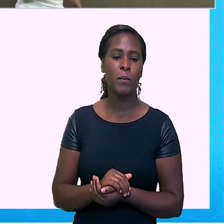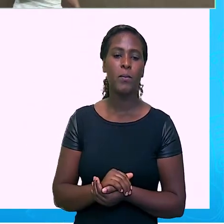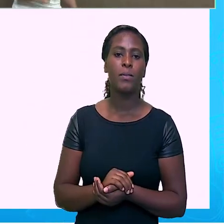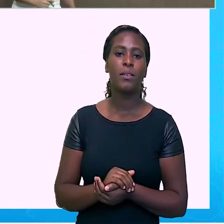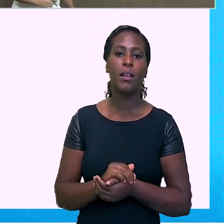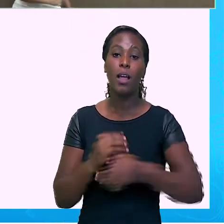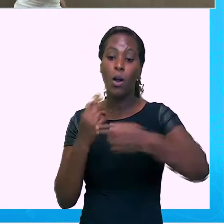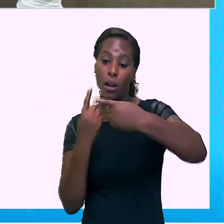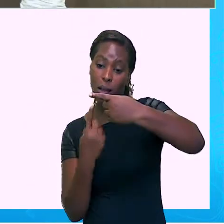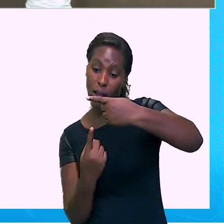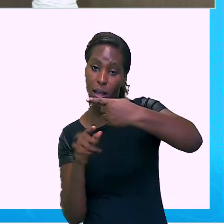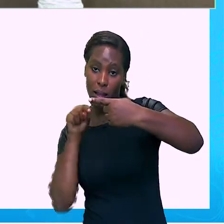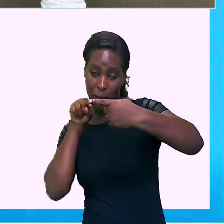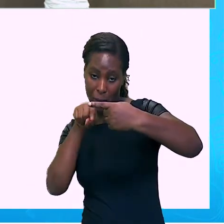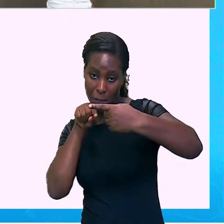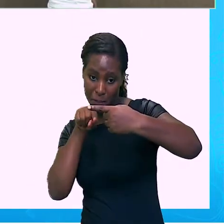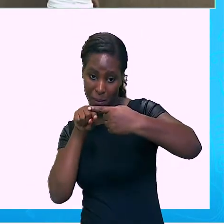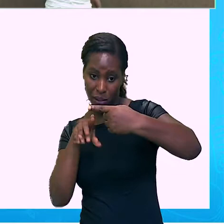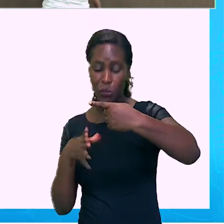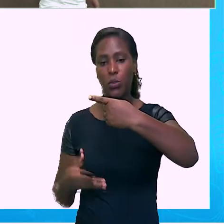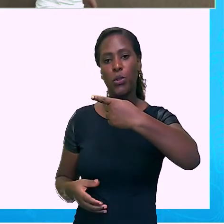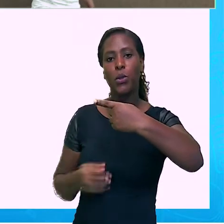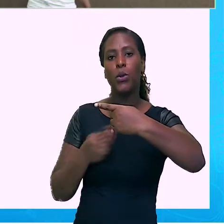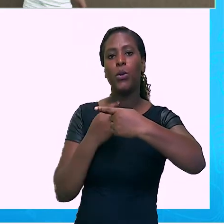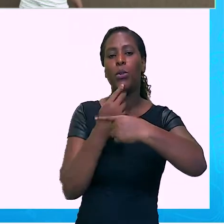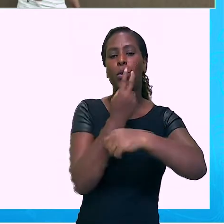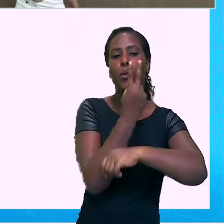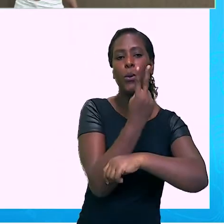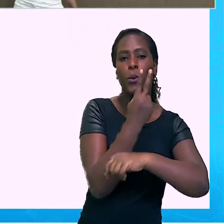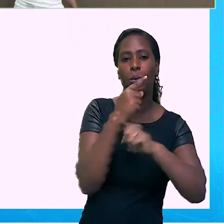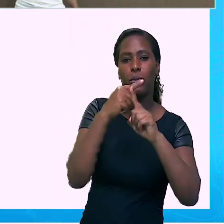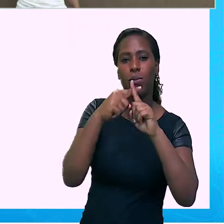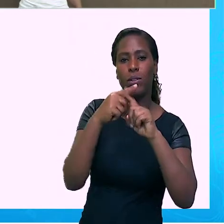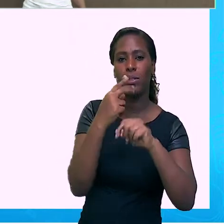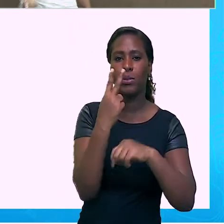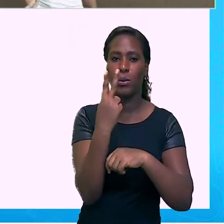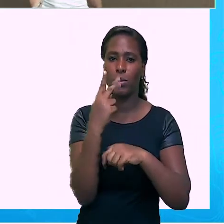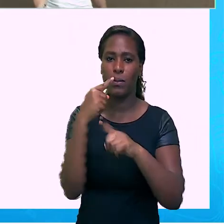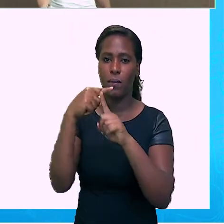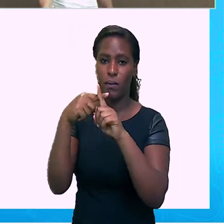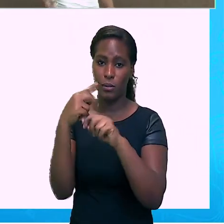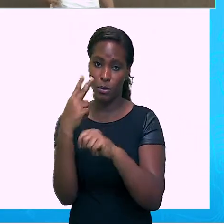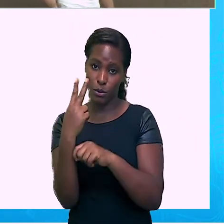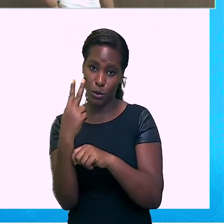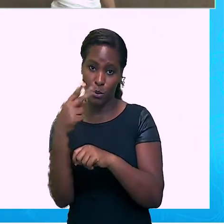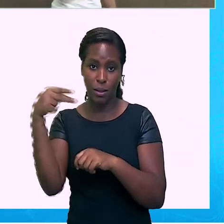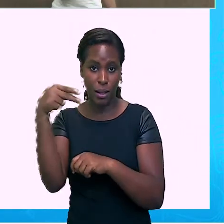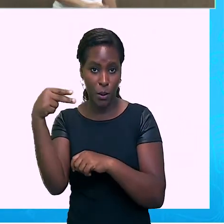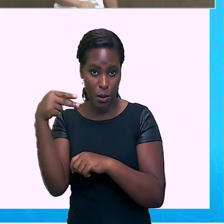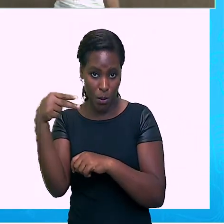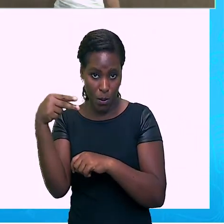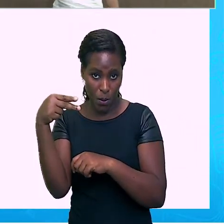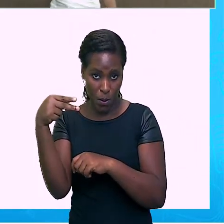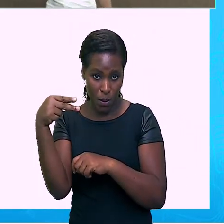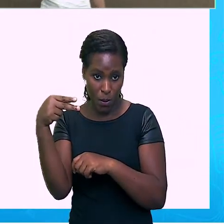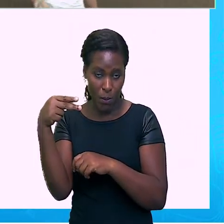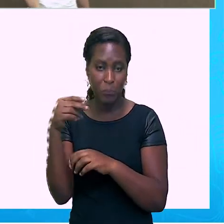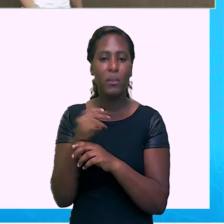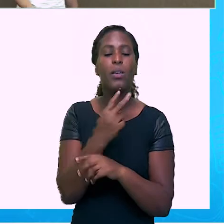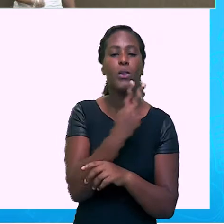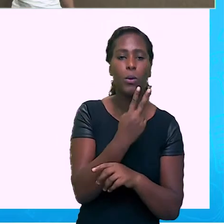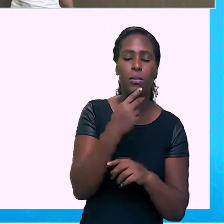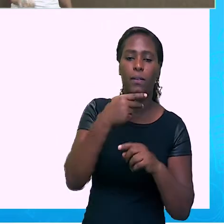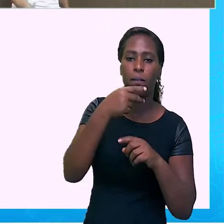No denominador, 2 vezes 2, vezes 2, eu vou ter 2 vezes 2,